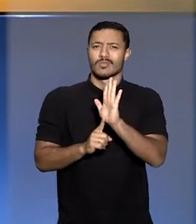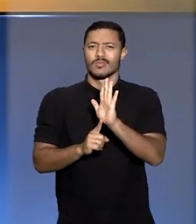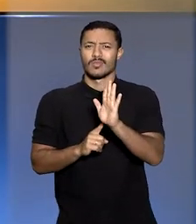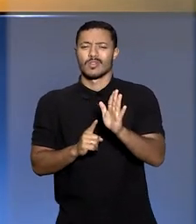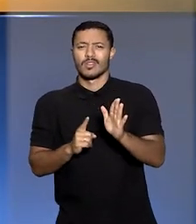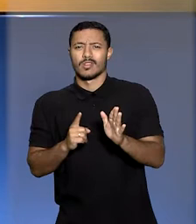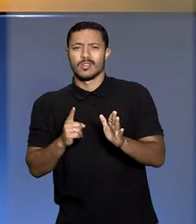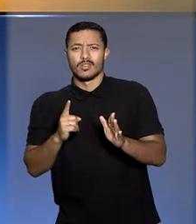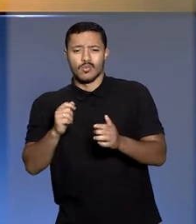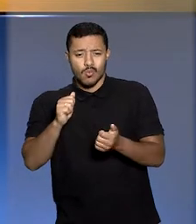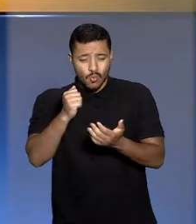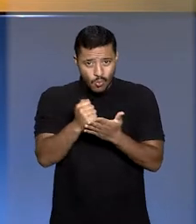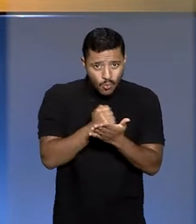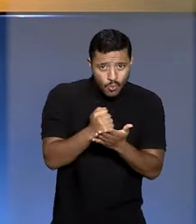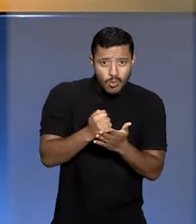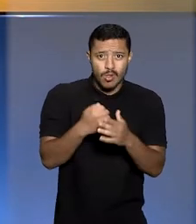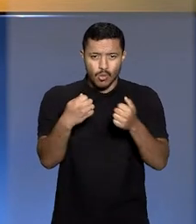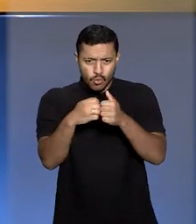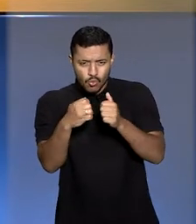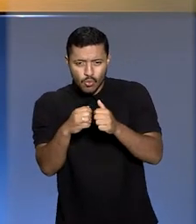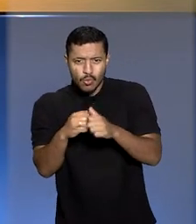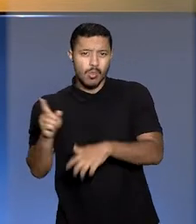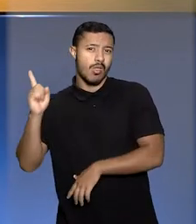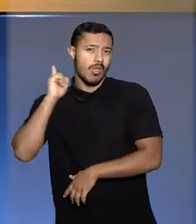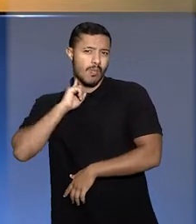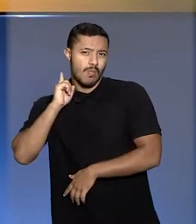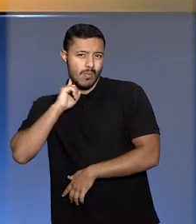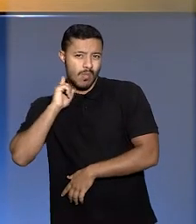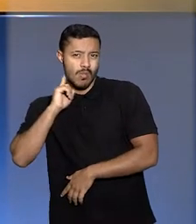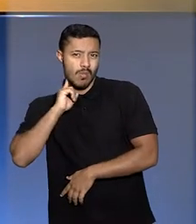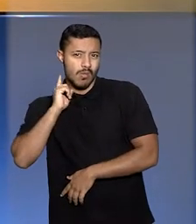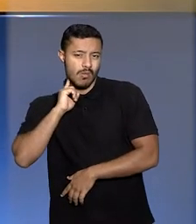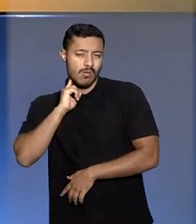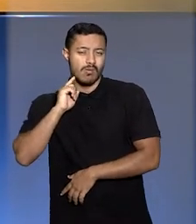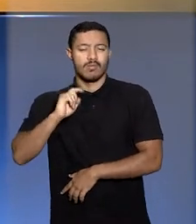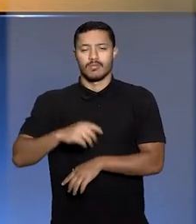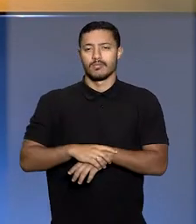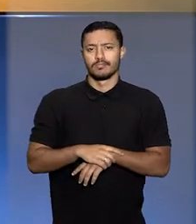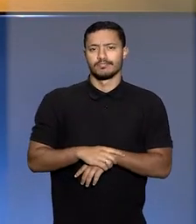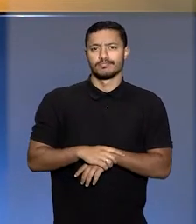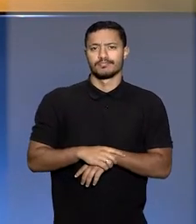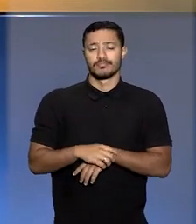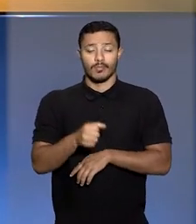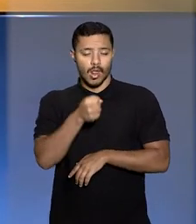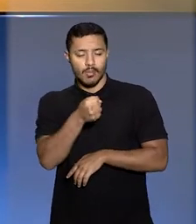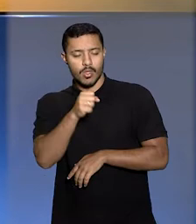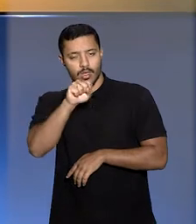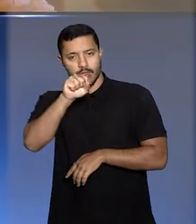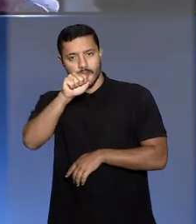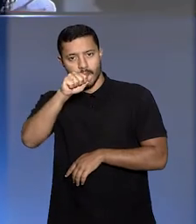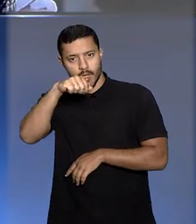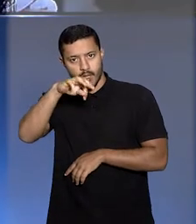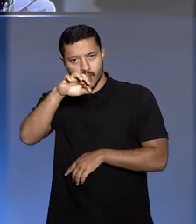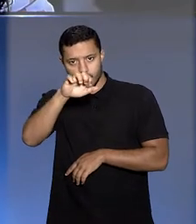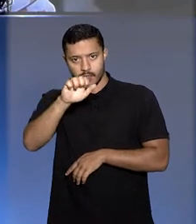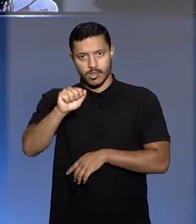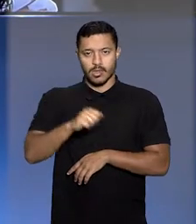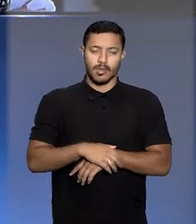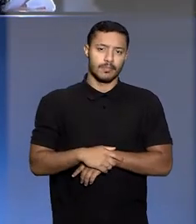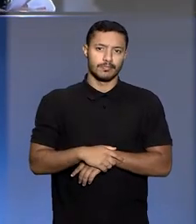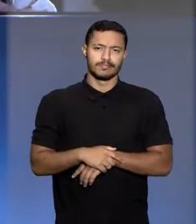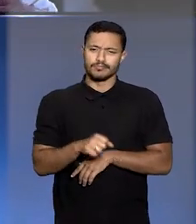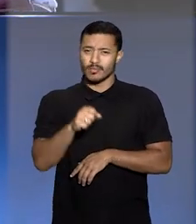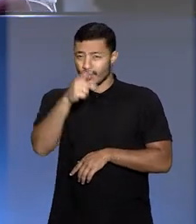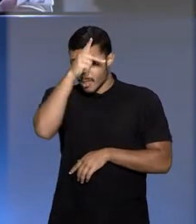do contrato de transporte público em Juiz de Fora no sudeste de Minas Gerais. Samanta Peçanha. De acordo com a